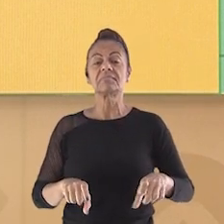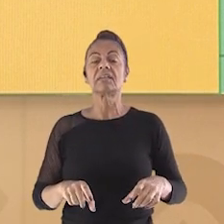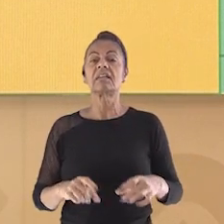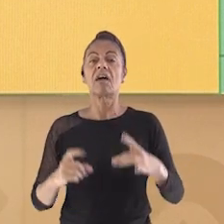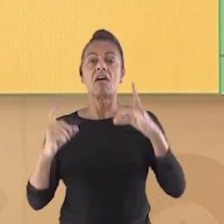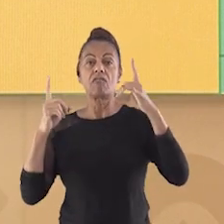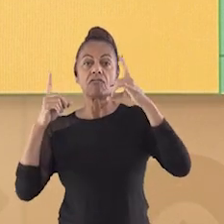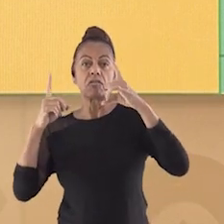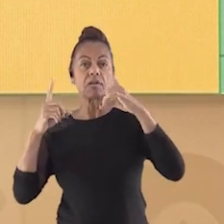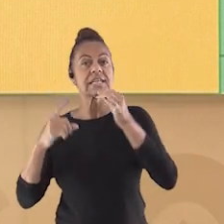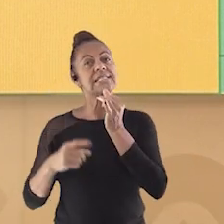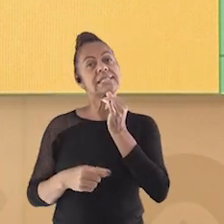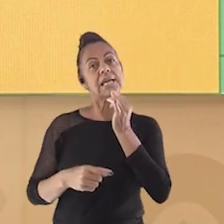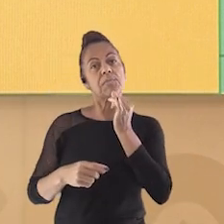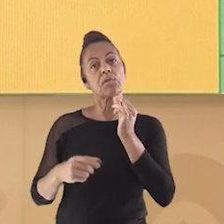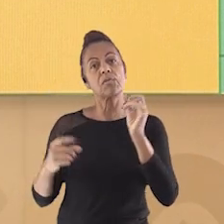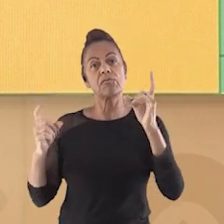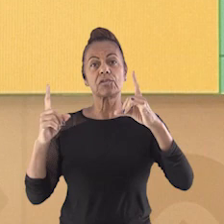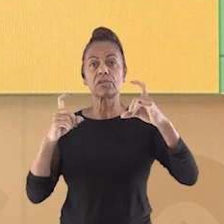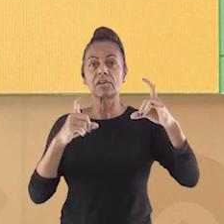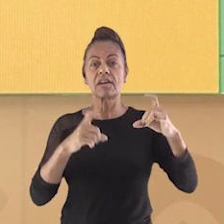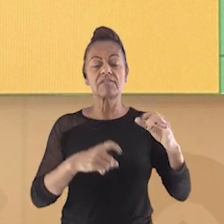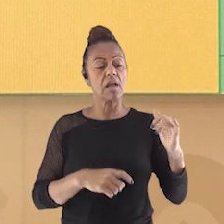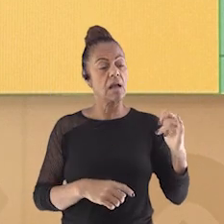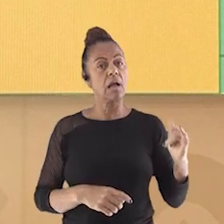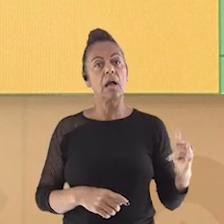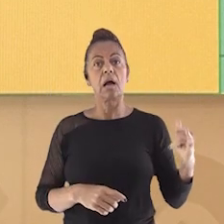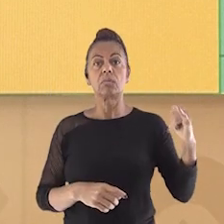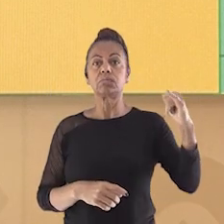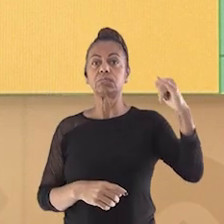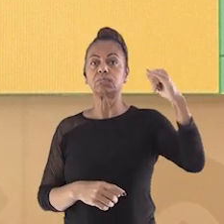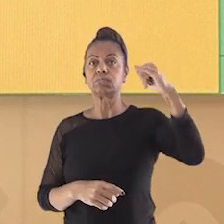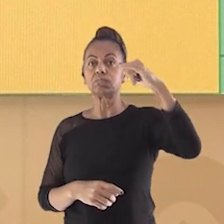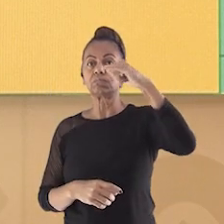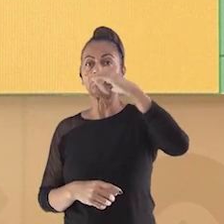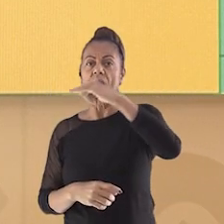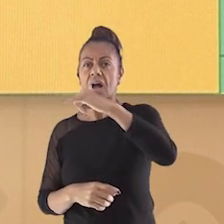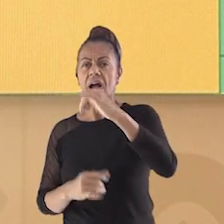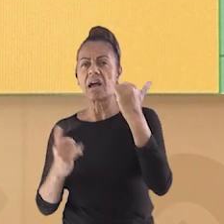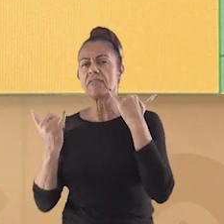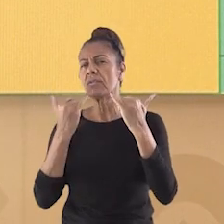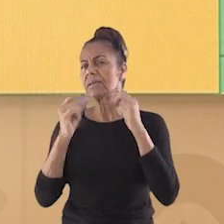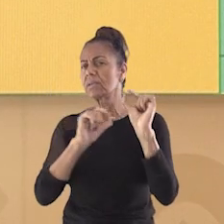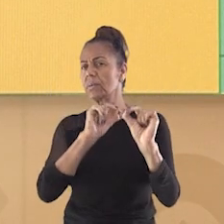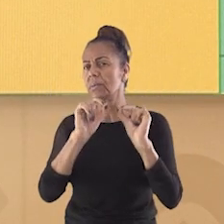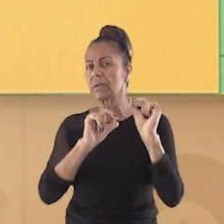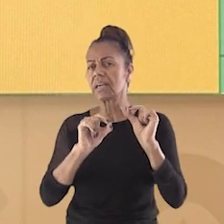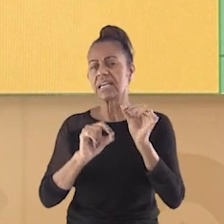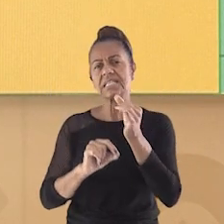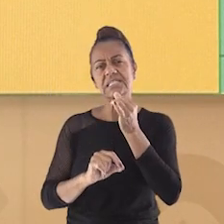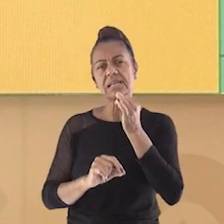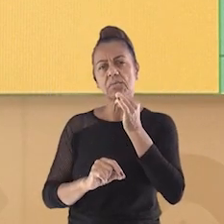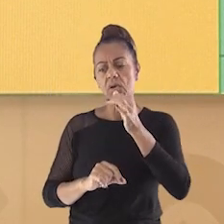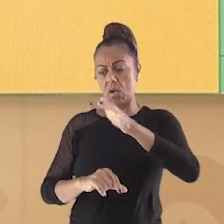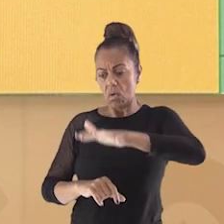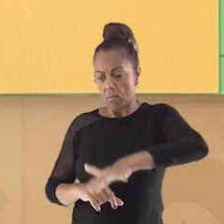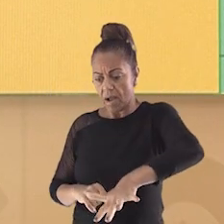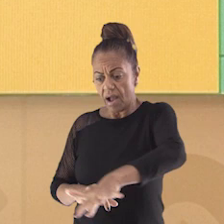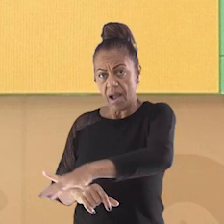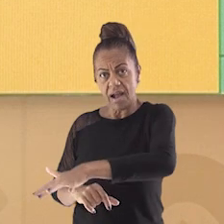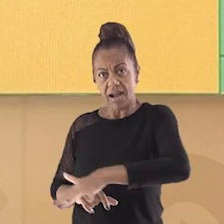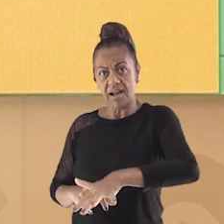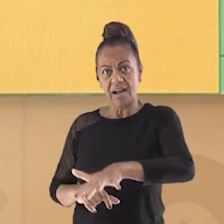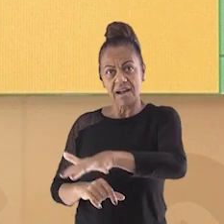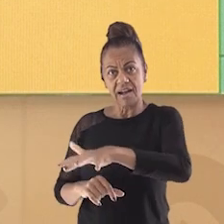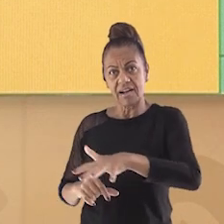as fotografias aéreas, que são utilizadas para obter informações sobre uma área que se quer mapear.